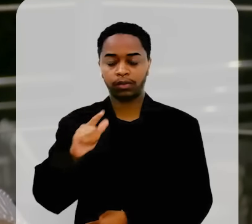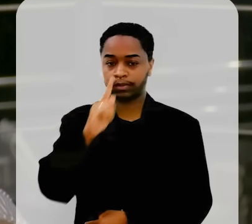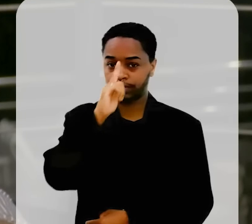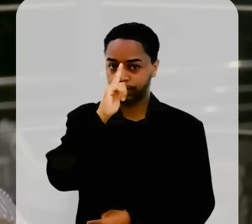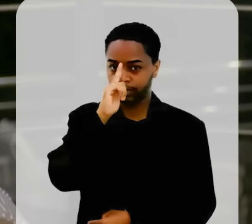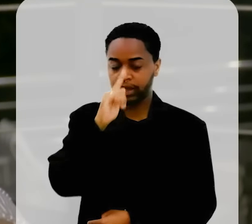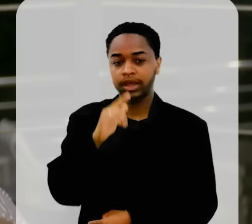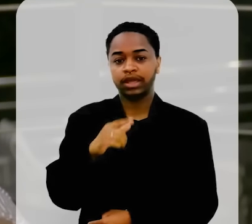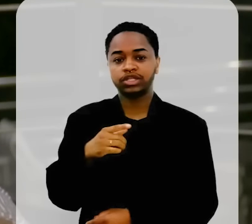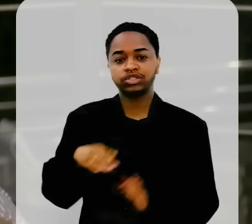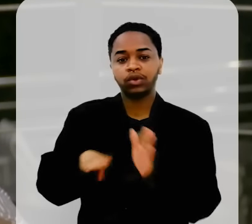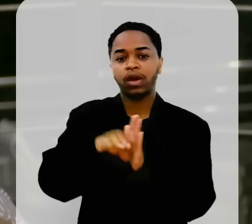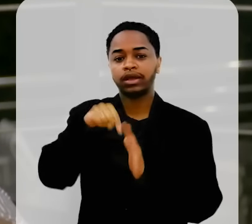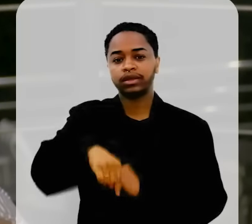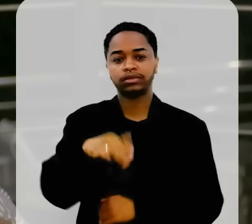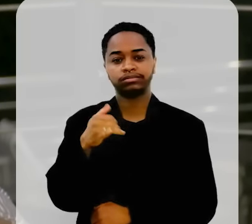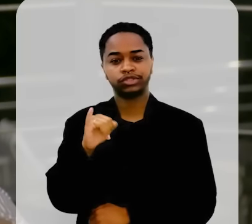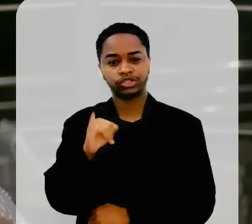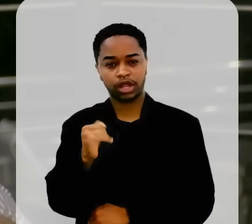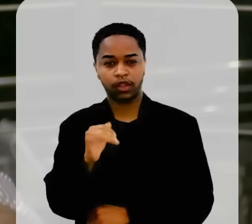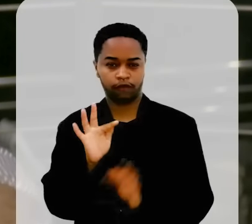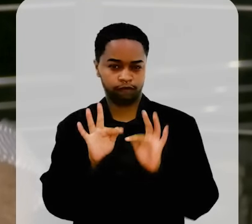em janeiro, no final de janeiro,